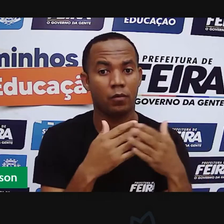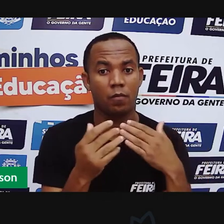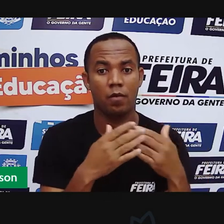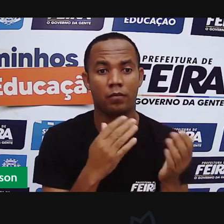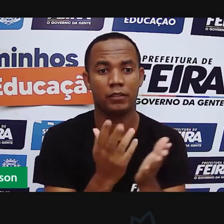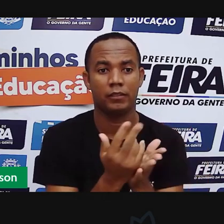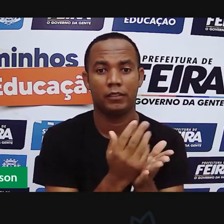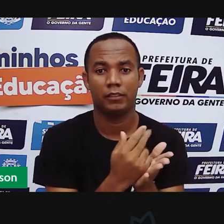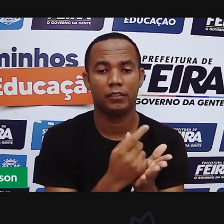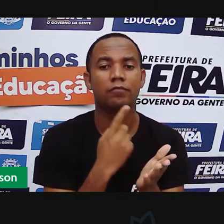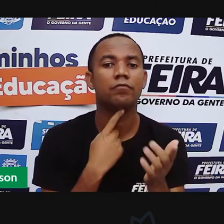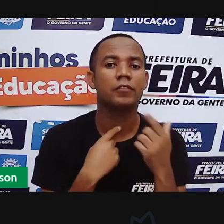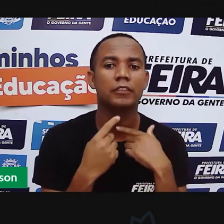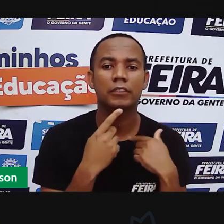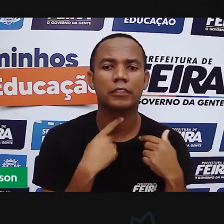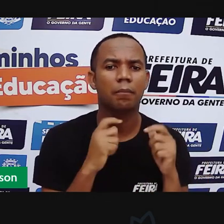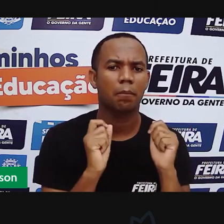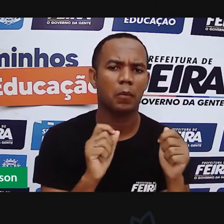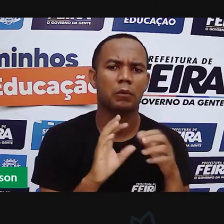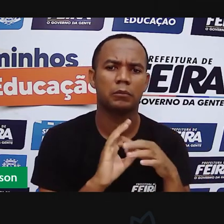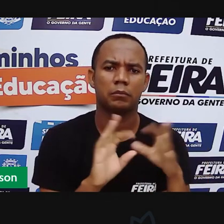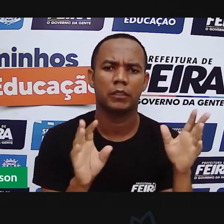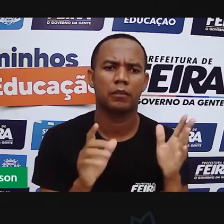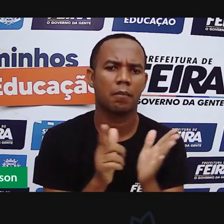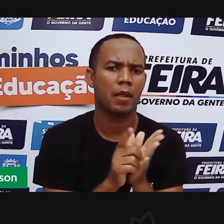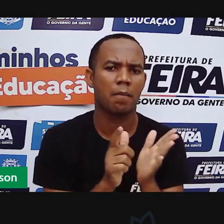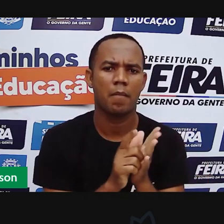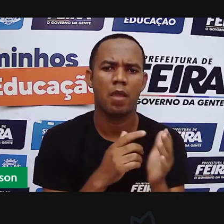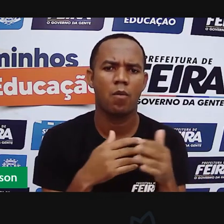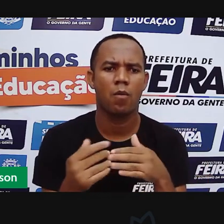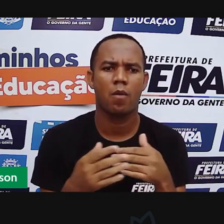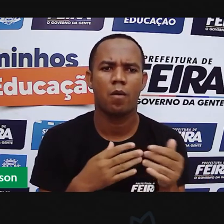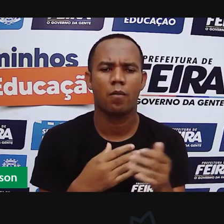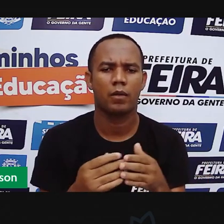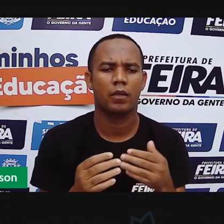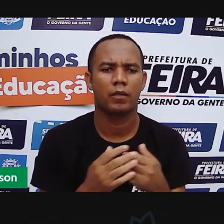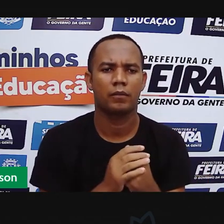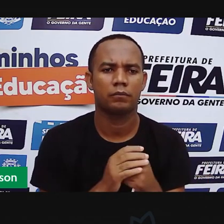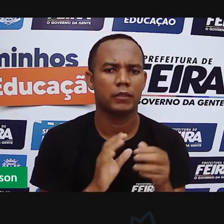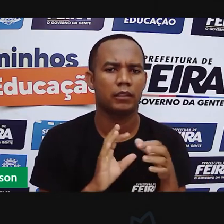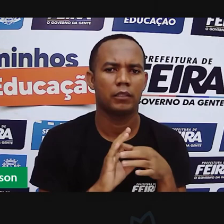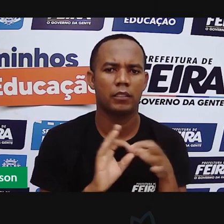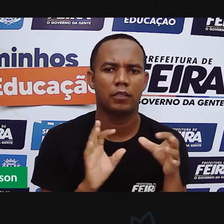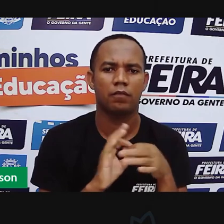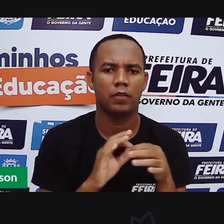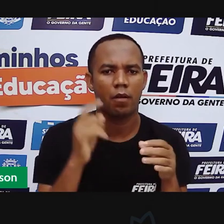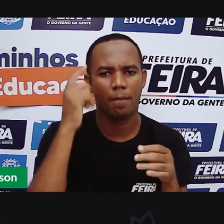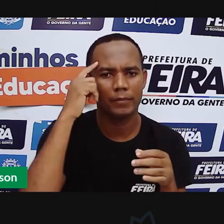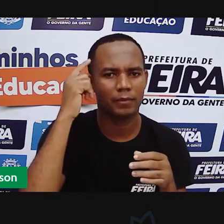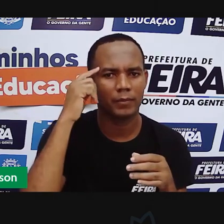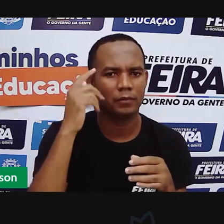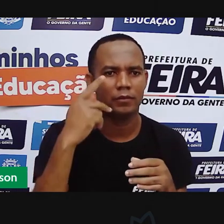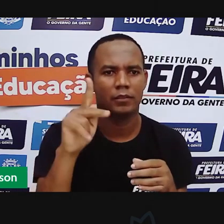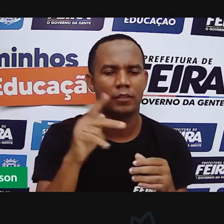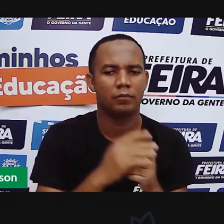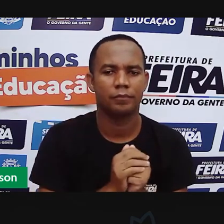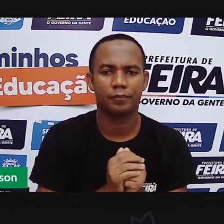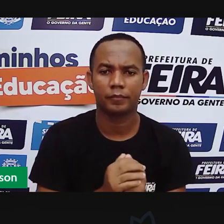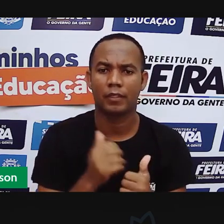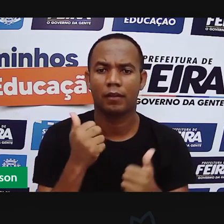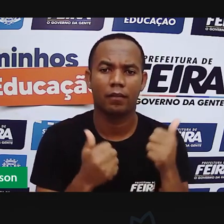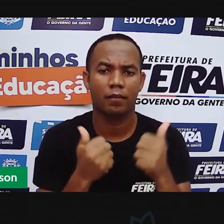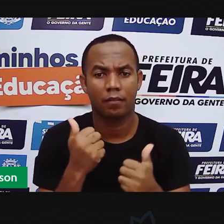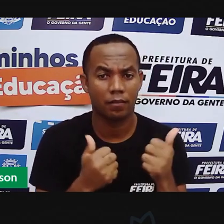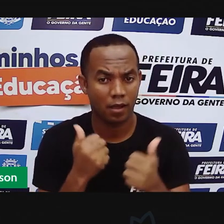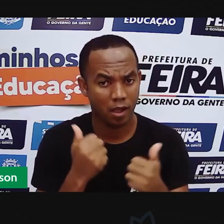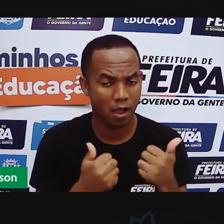quiser. Você pode utilizar jornal, papel reciclado, enfim. Pois é, sua criatividade. E aí, você gostou